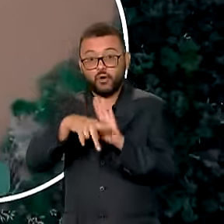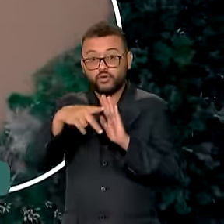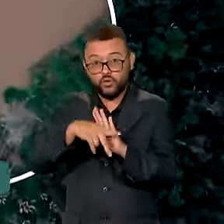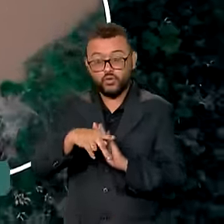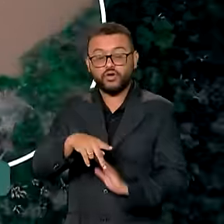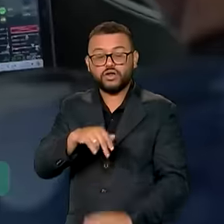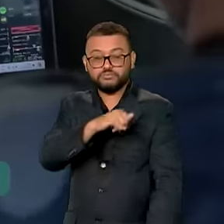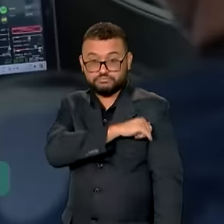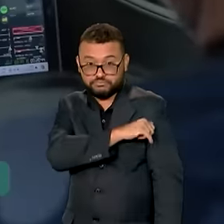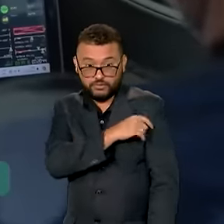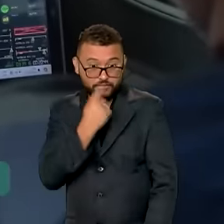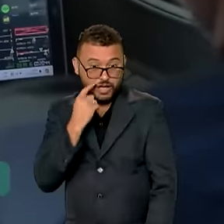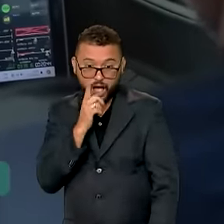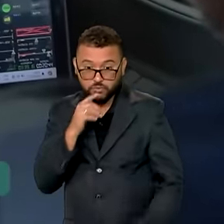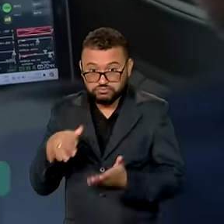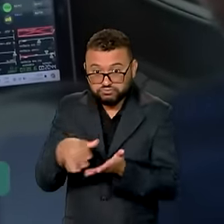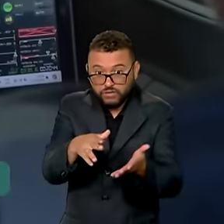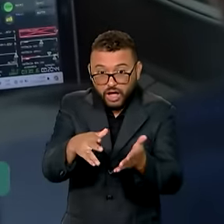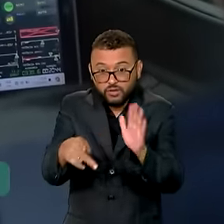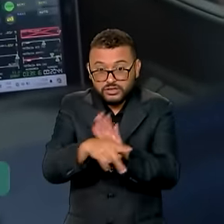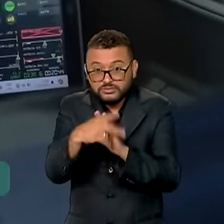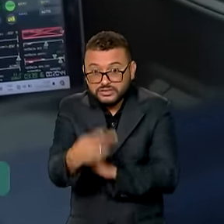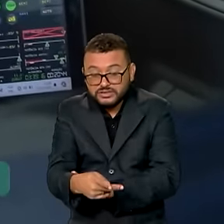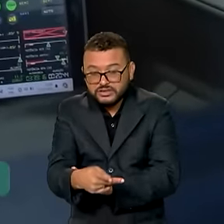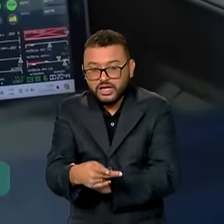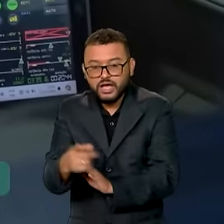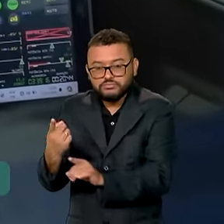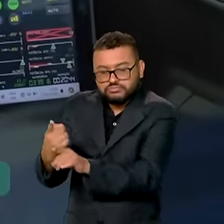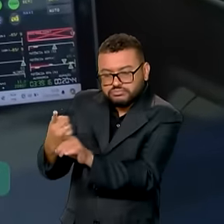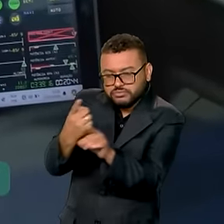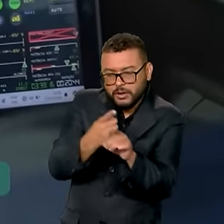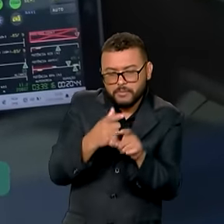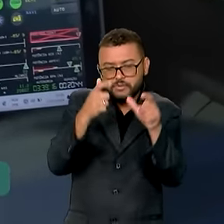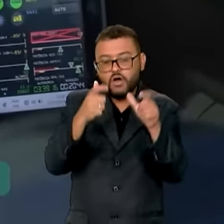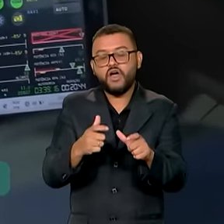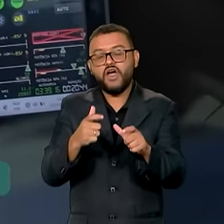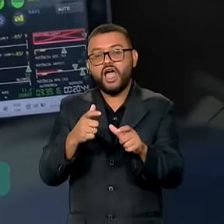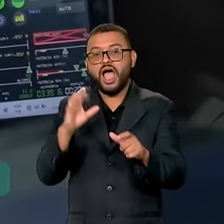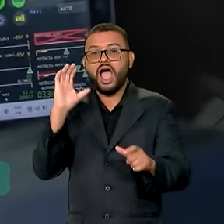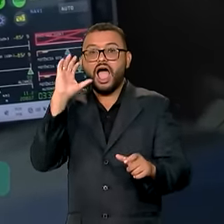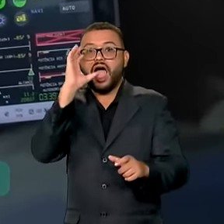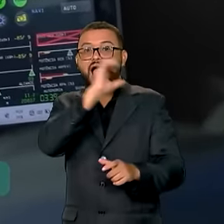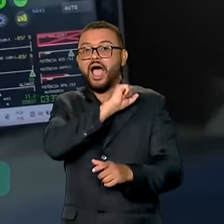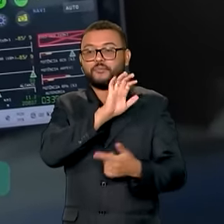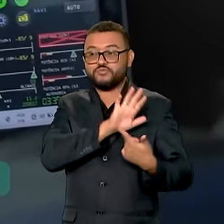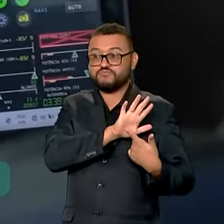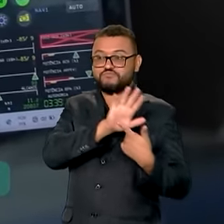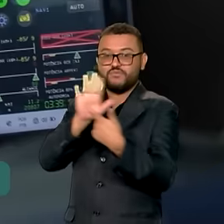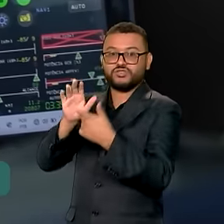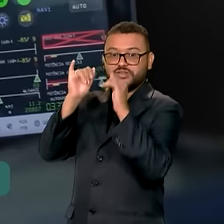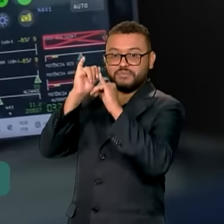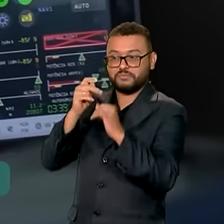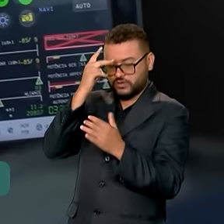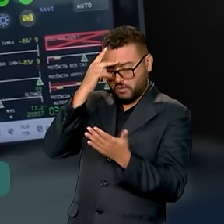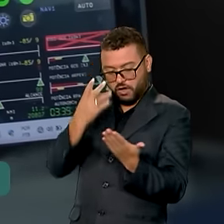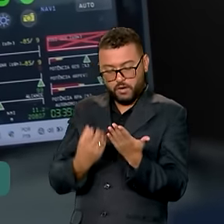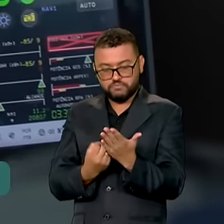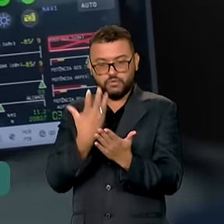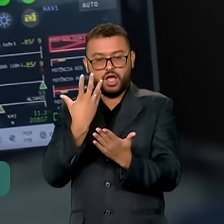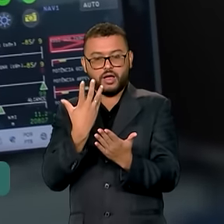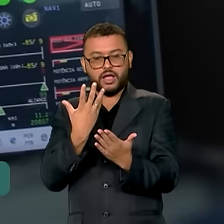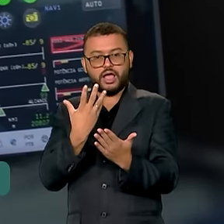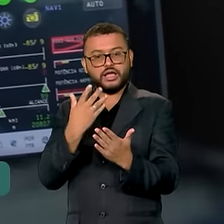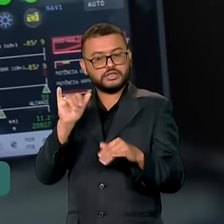rio Bucujaí. Com precisão de geolocalização, as informações são repassadas para equipes em solo, para as